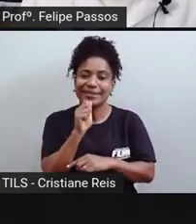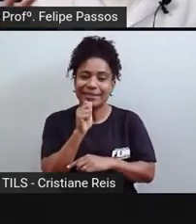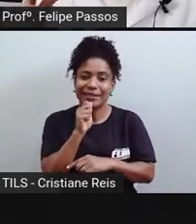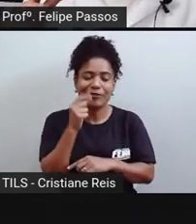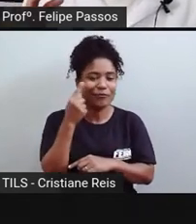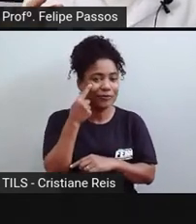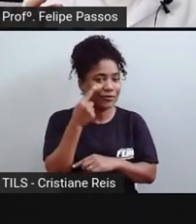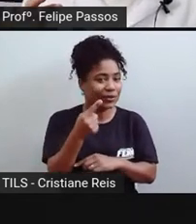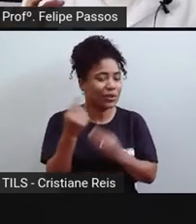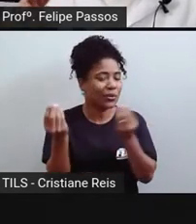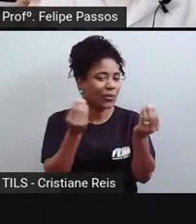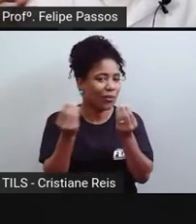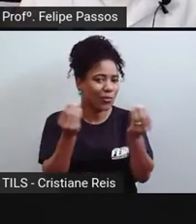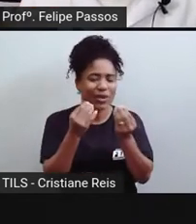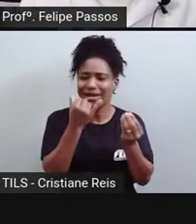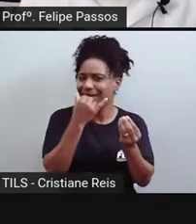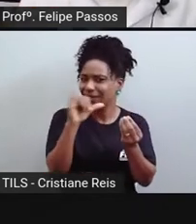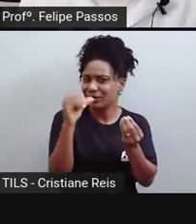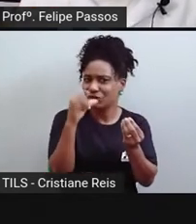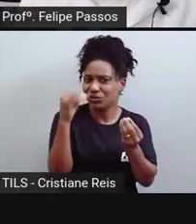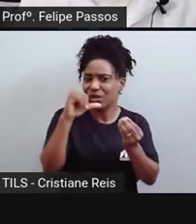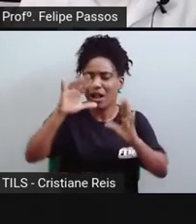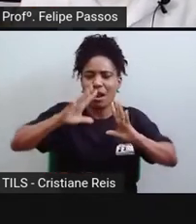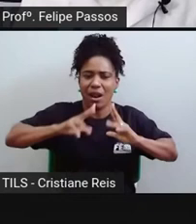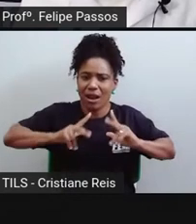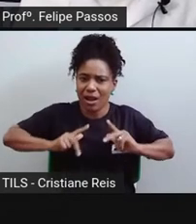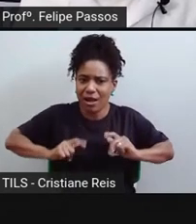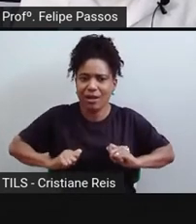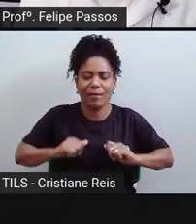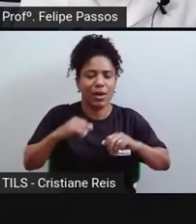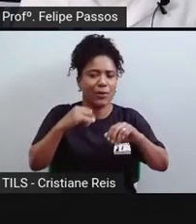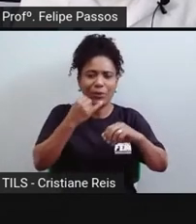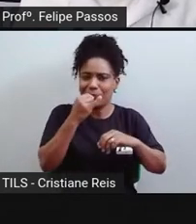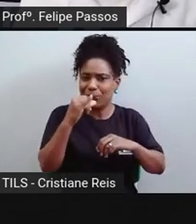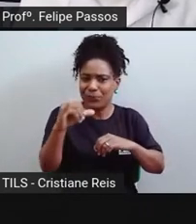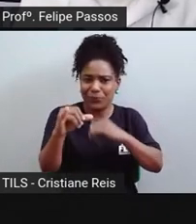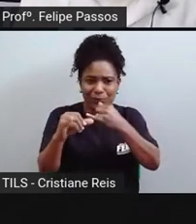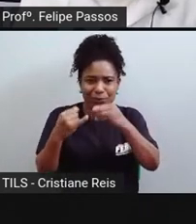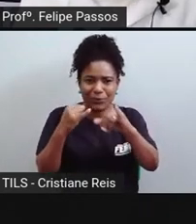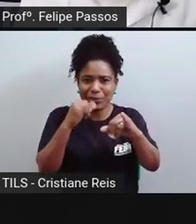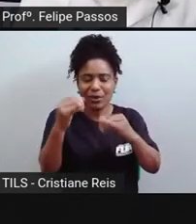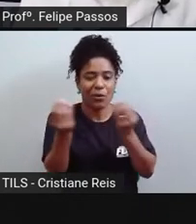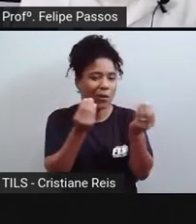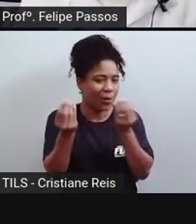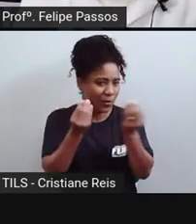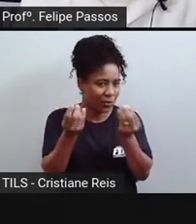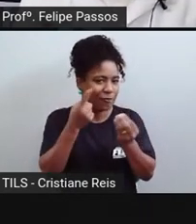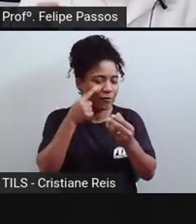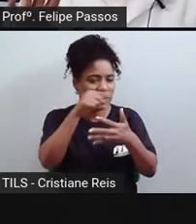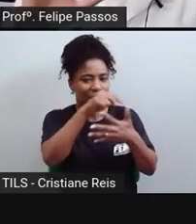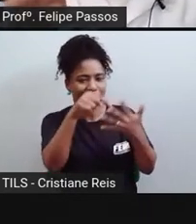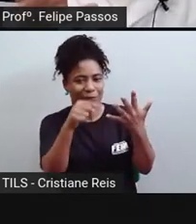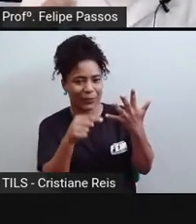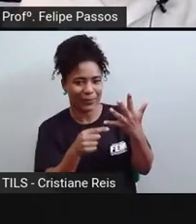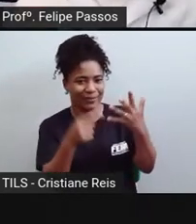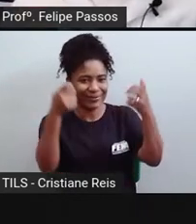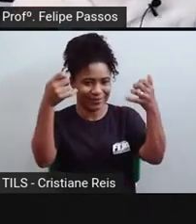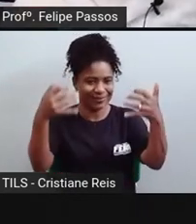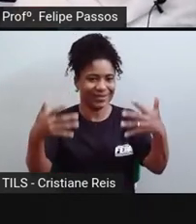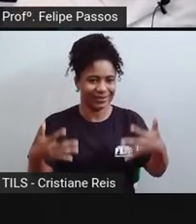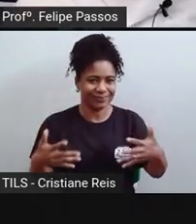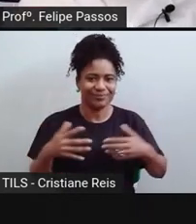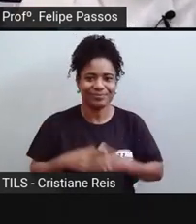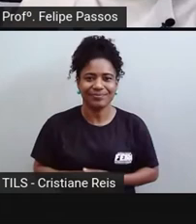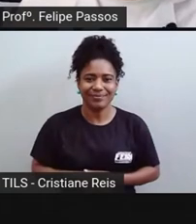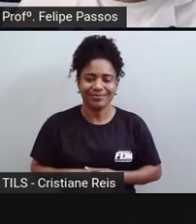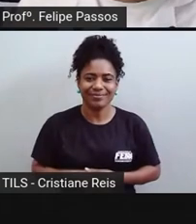final essas alternativas de energias limpas. Já começo com essas